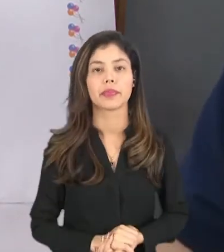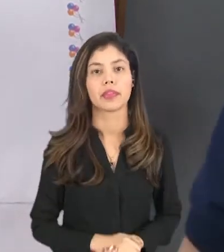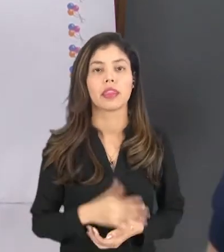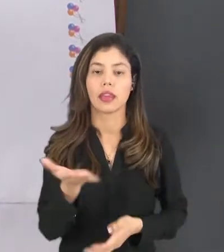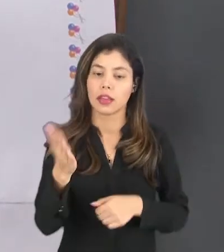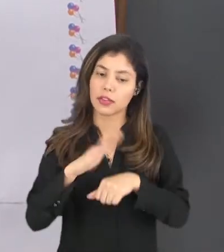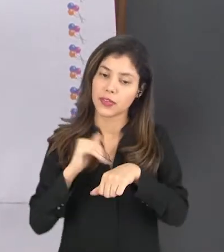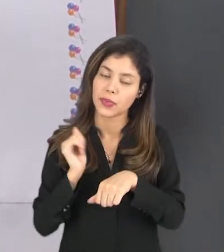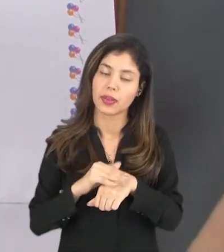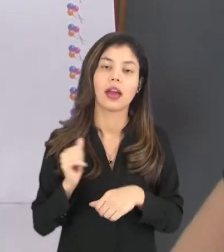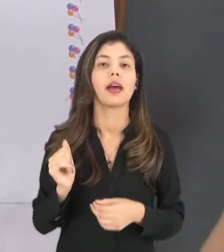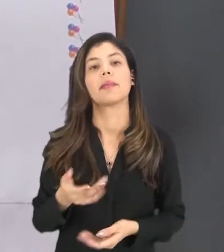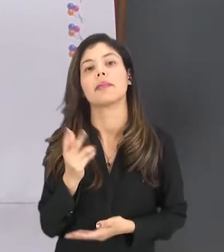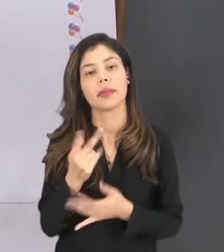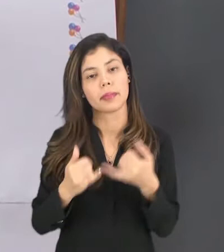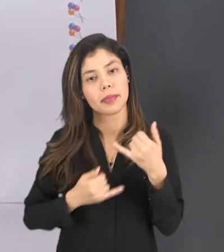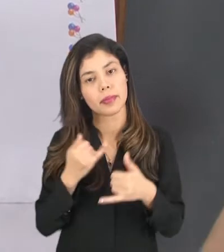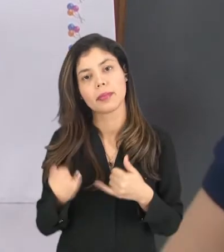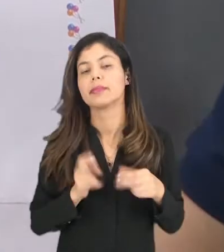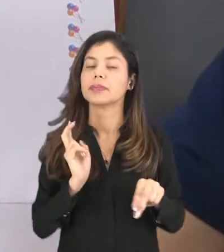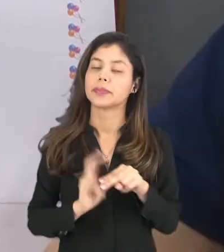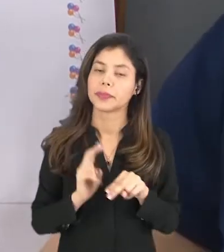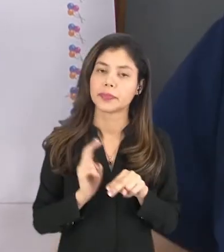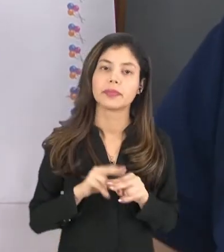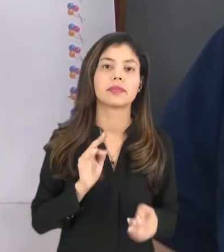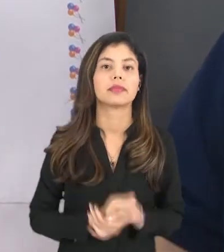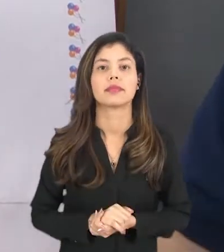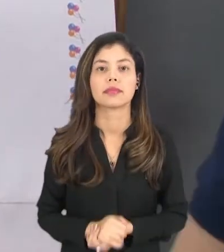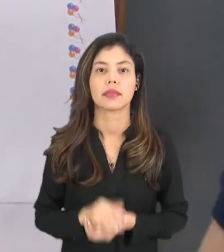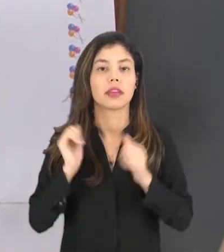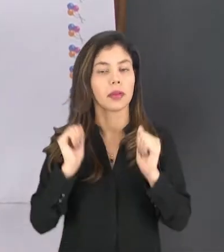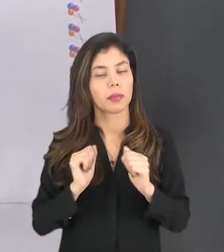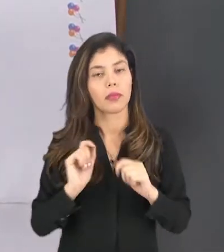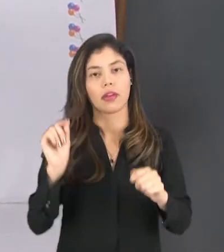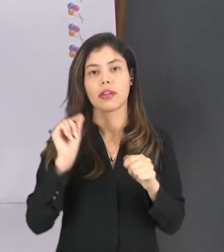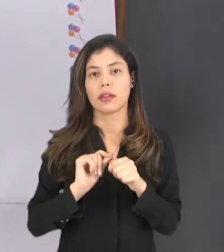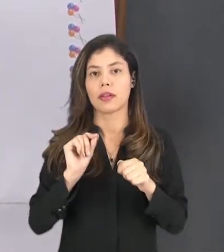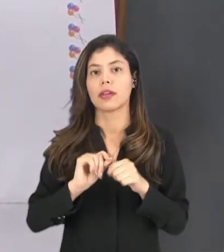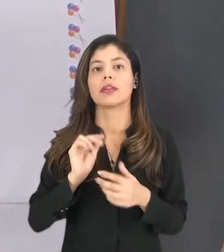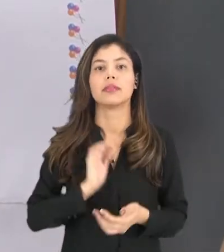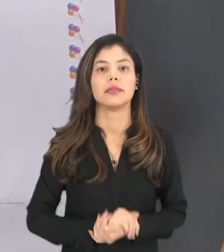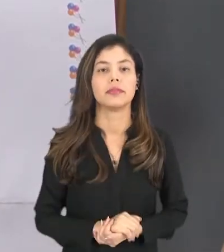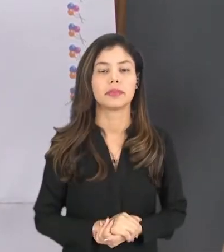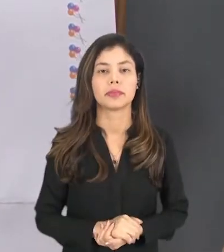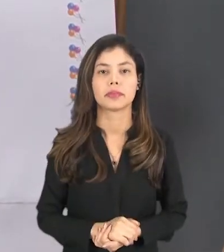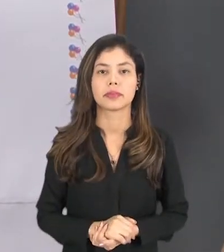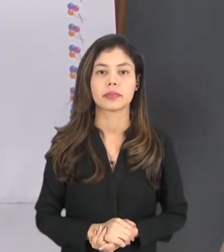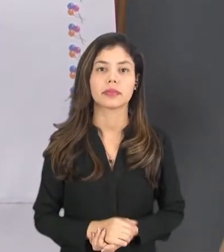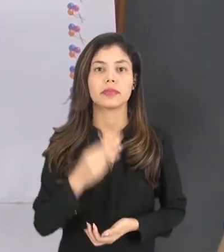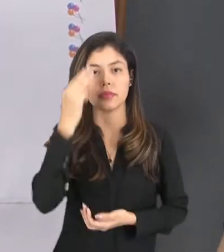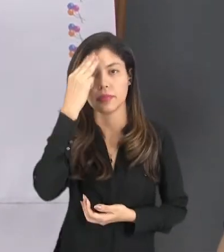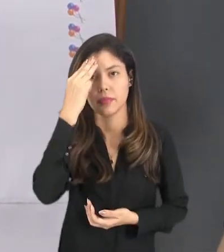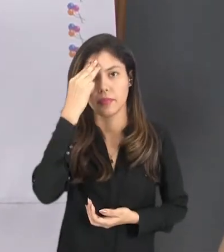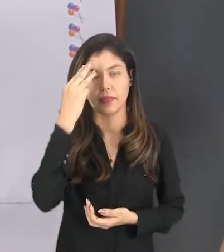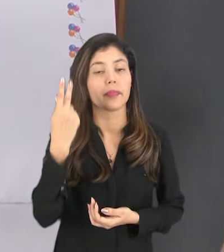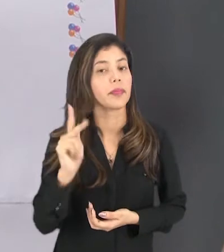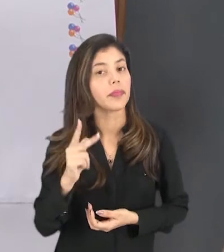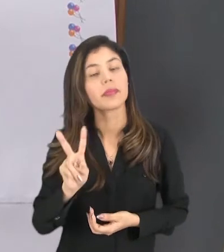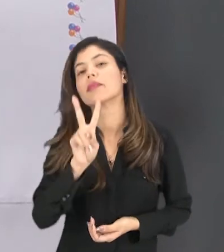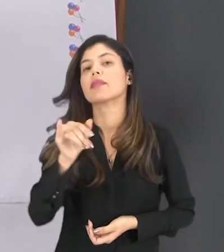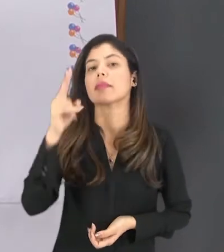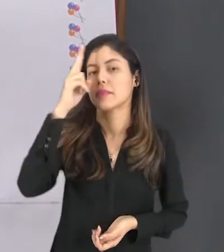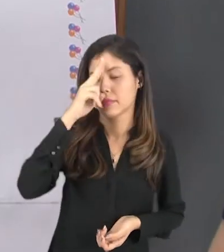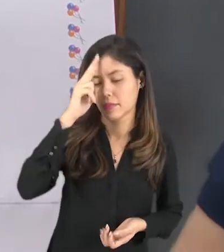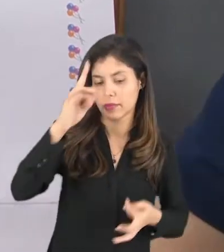chamaram ela para brincar de pega-pega sentado. Uma brincadeira que Renata pode participar. Essa memória para Renata será